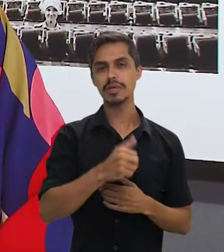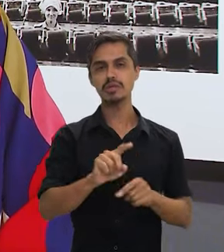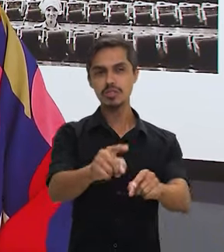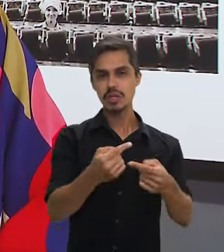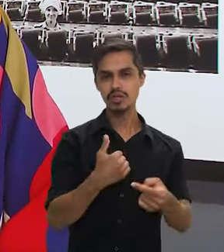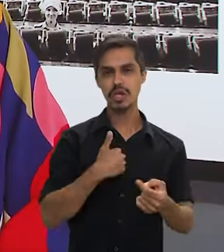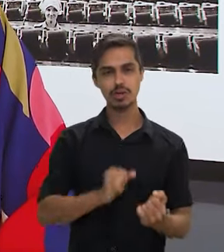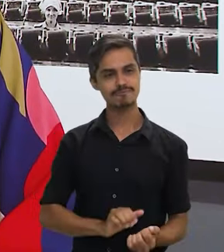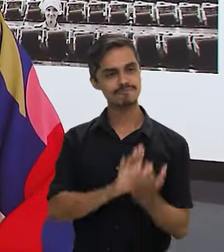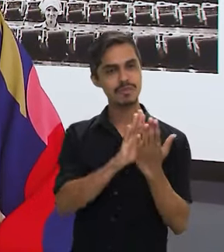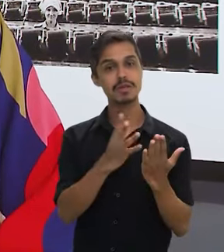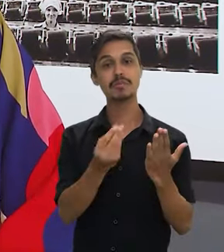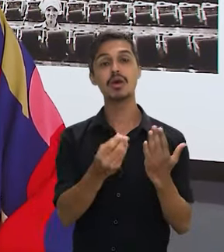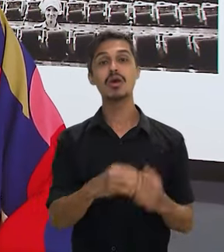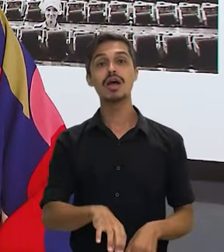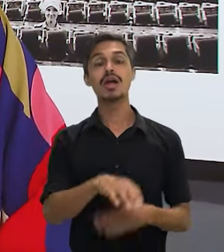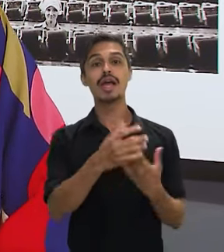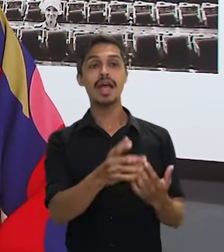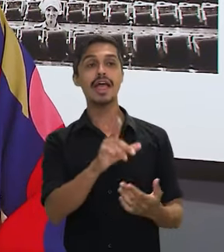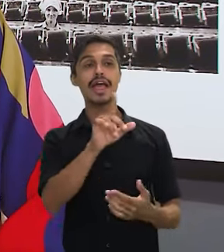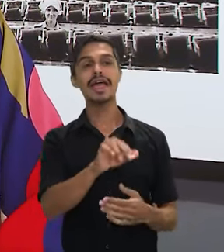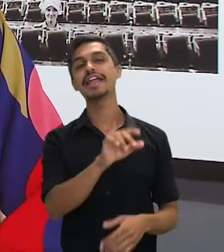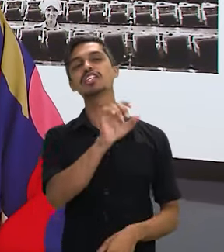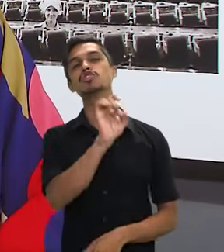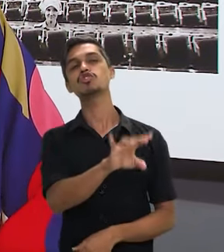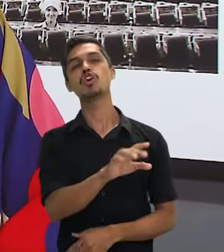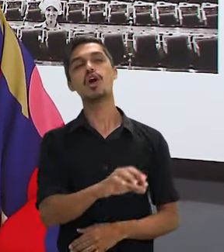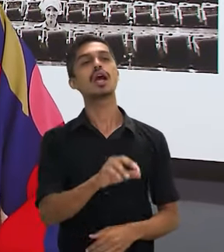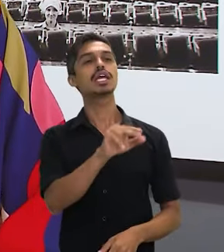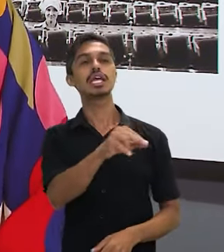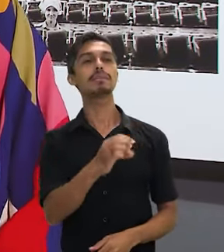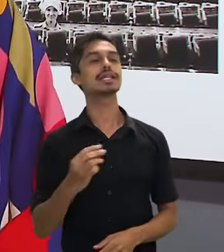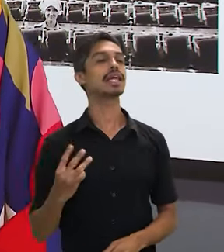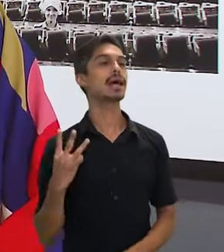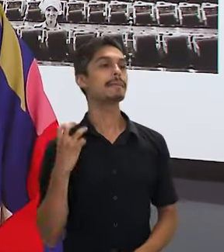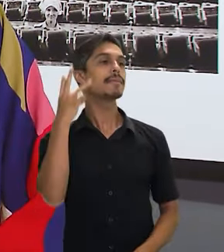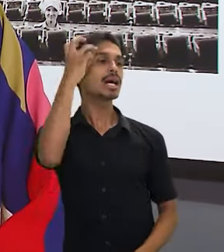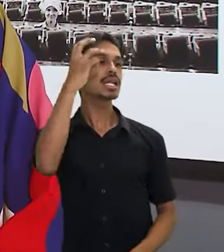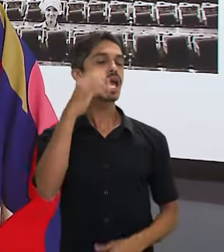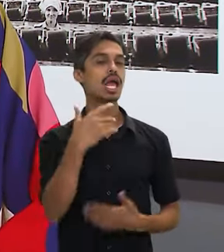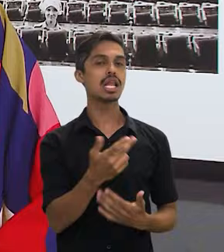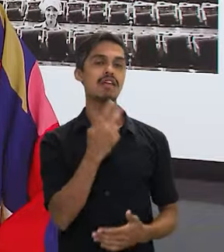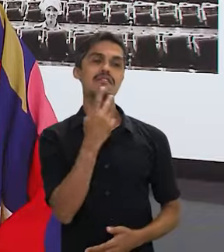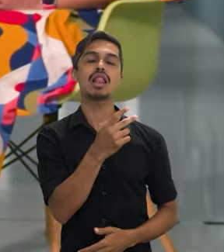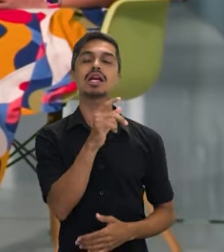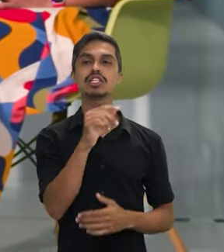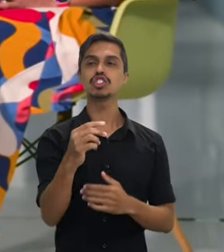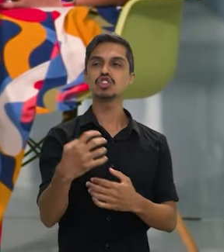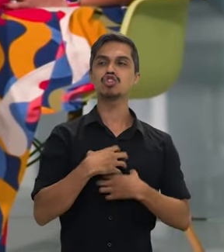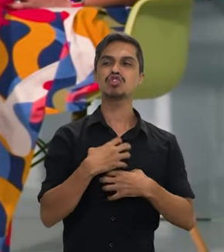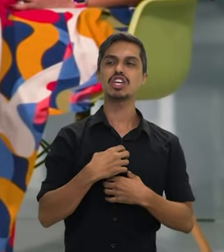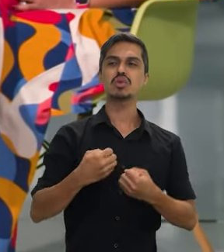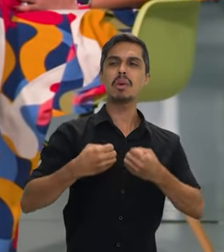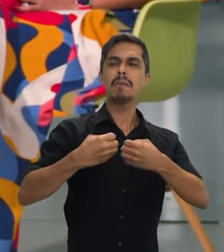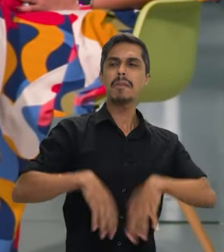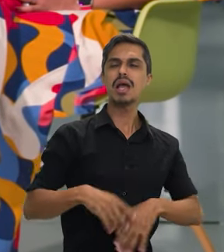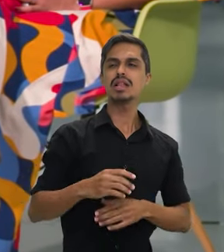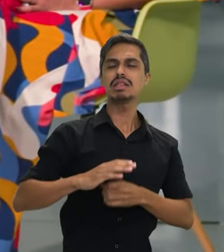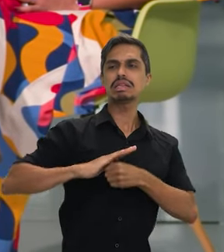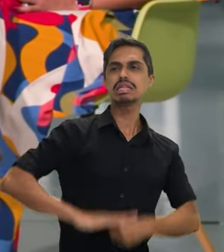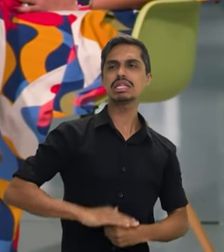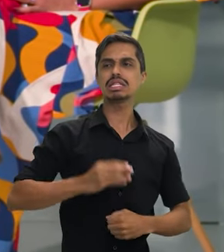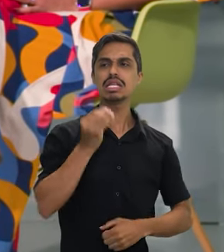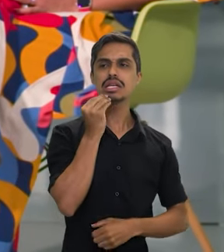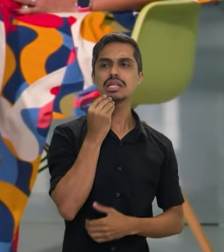desafio inicial que eu enfrentei muito foi, ah, ela é apenas irmã da Marielle. Mas muitas pessoas falavam isso de uma maneira pejorativa